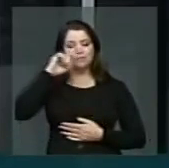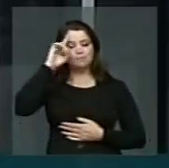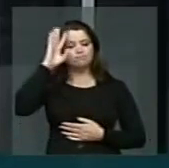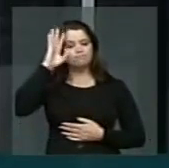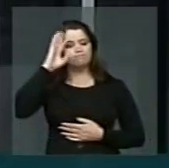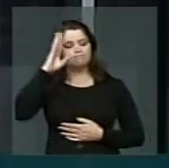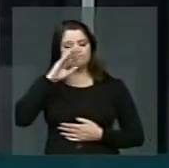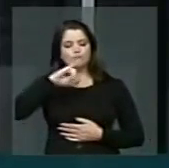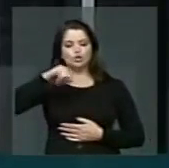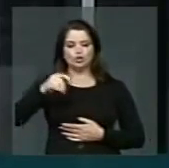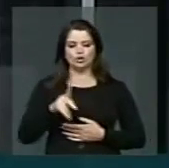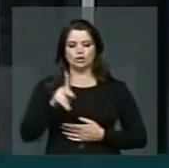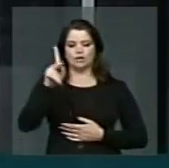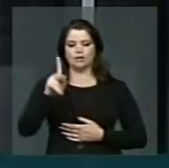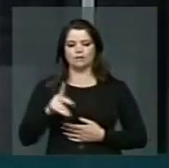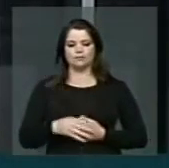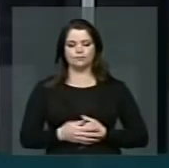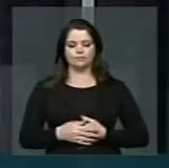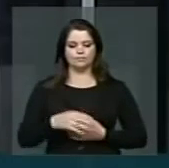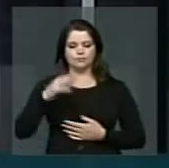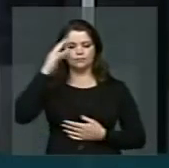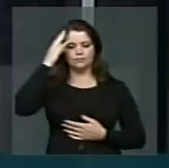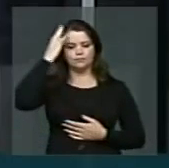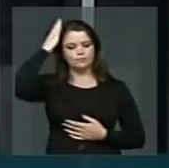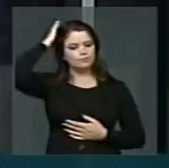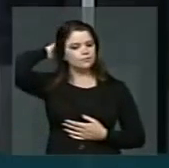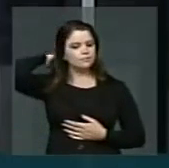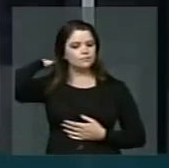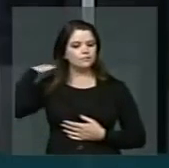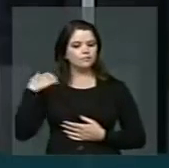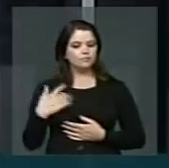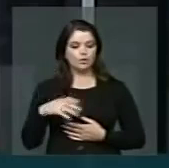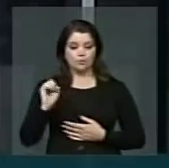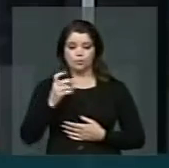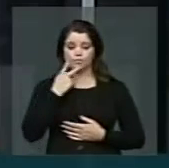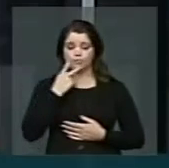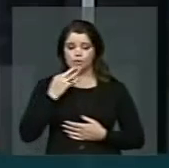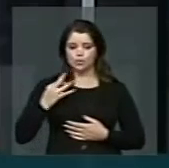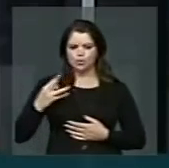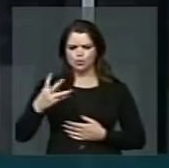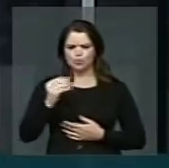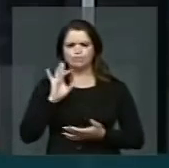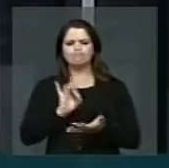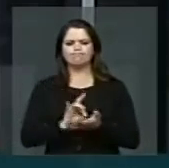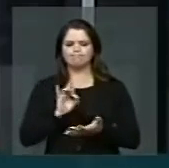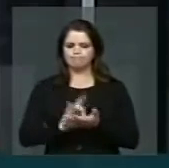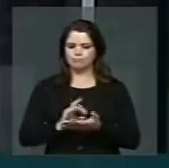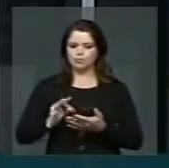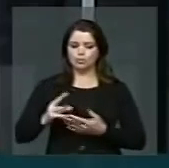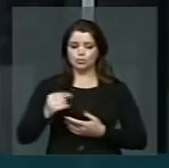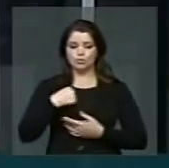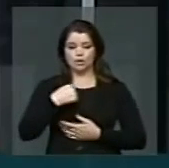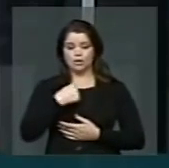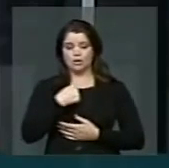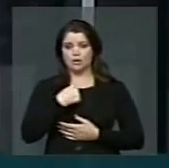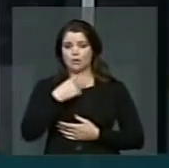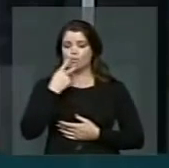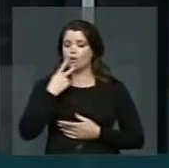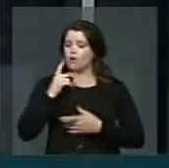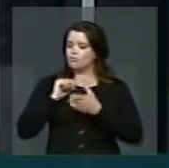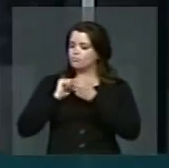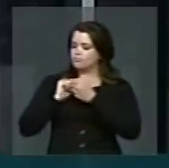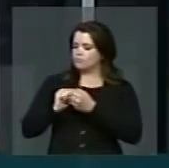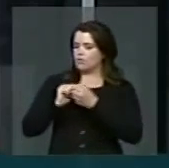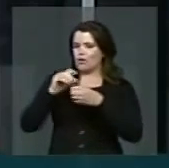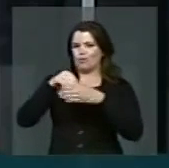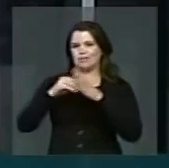Juscelino Kubitschek de Oliveira. Posso dizer, do fundo da minha alma, do meu coração, que eu, ao conviver em